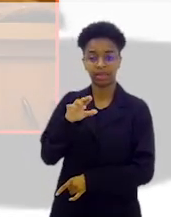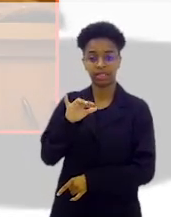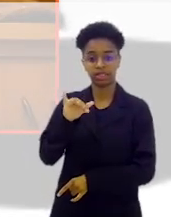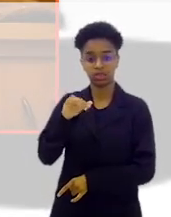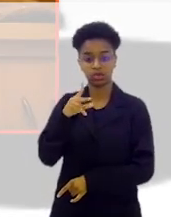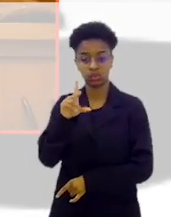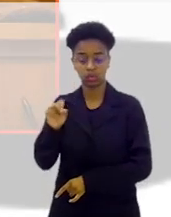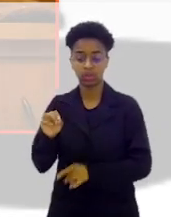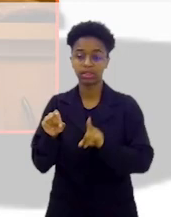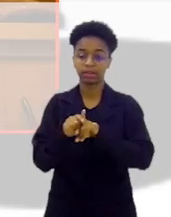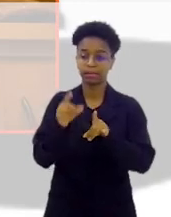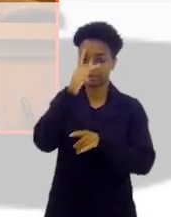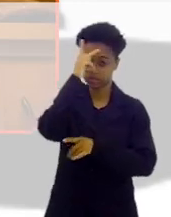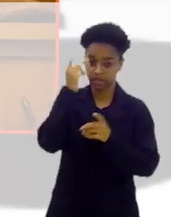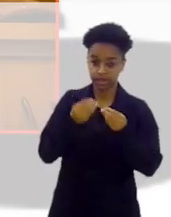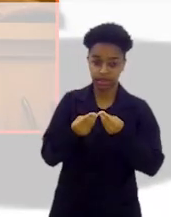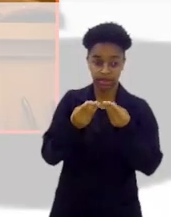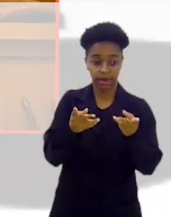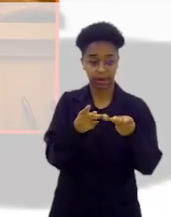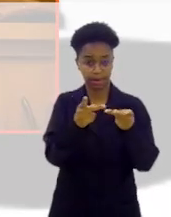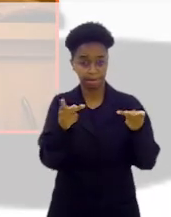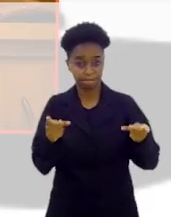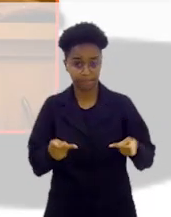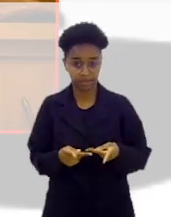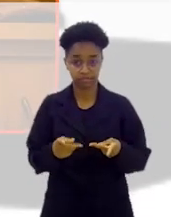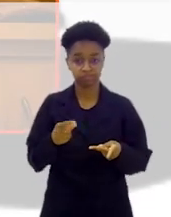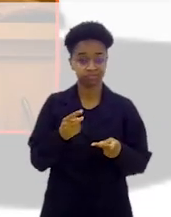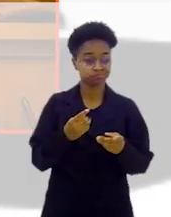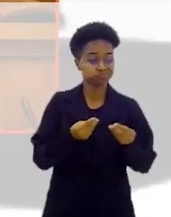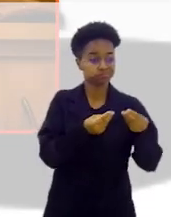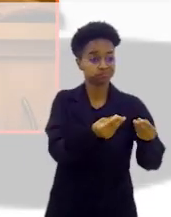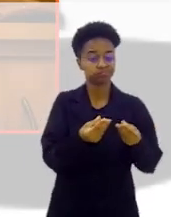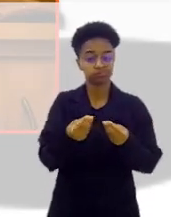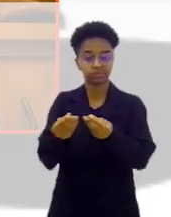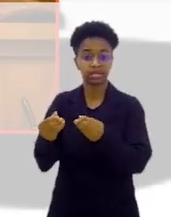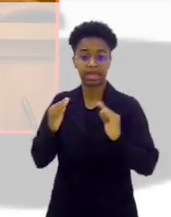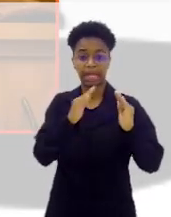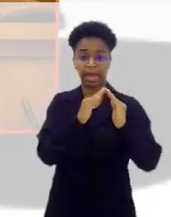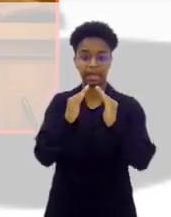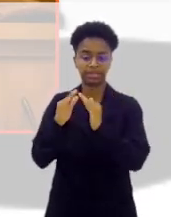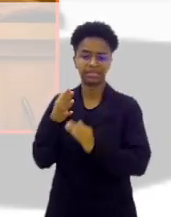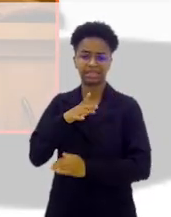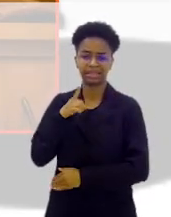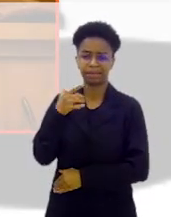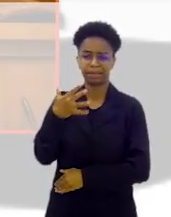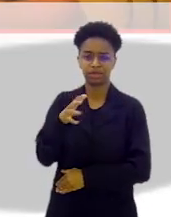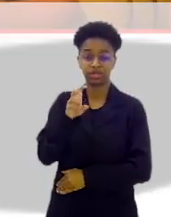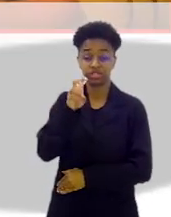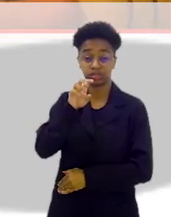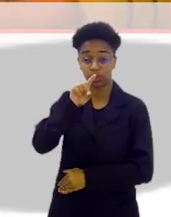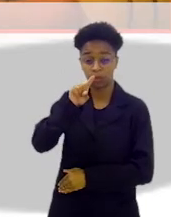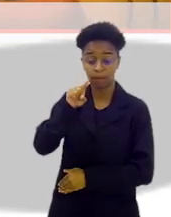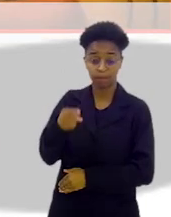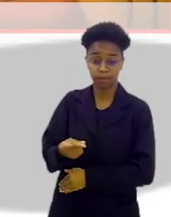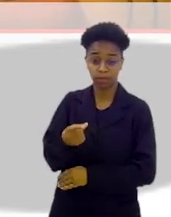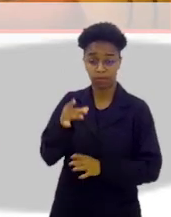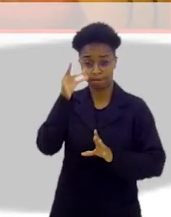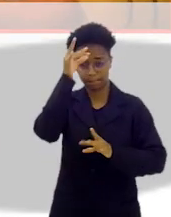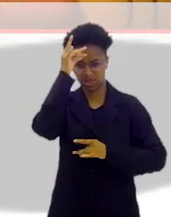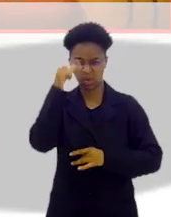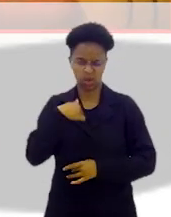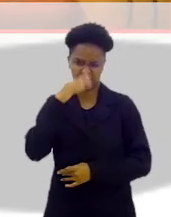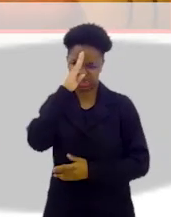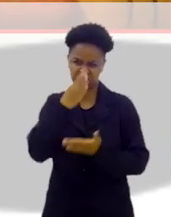o entregador de pizza que está indo na casa de cada um. Ele deve ter umas 5 mil personagens. Uau!